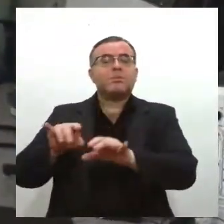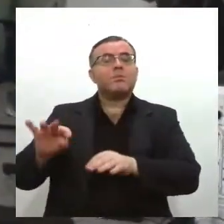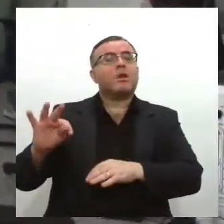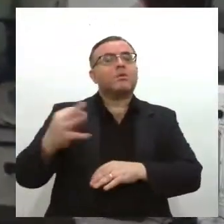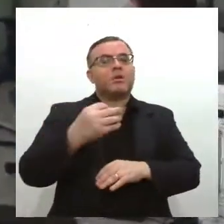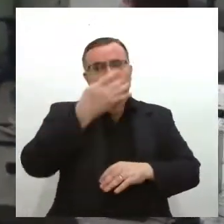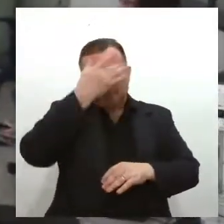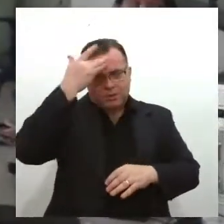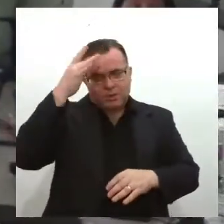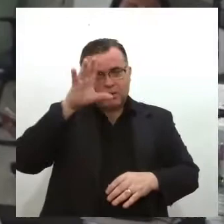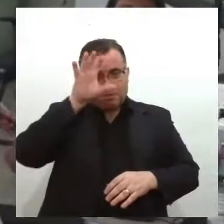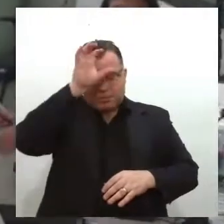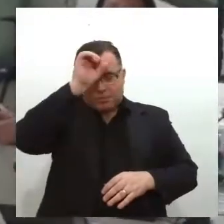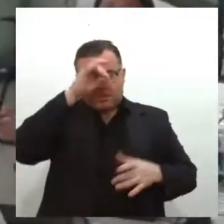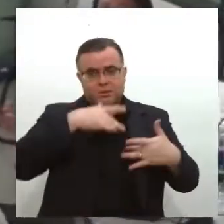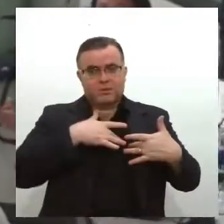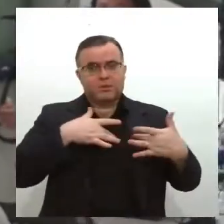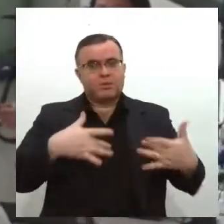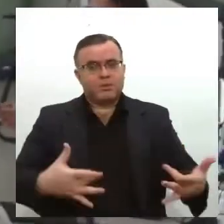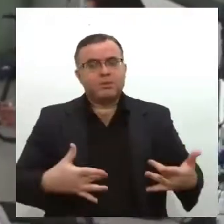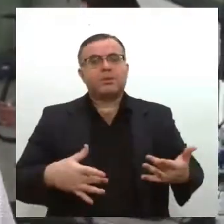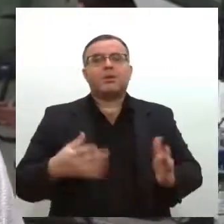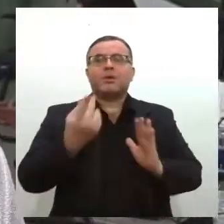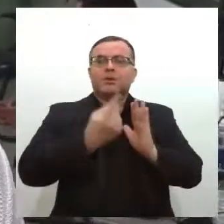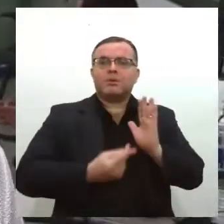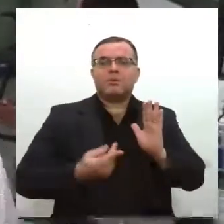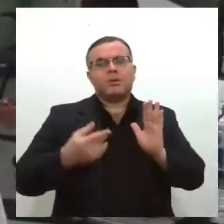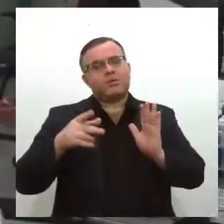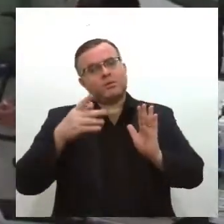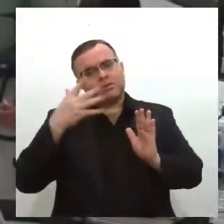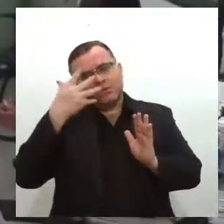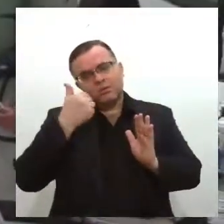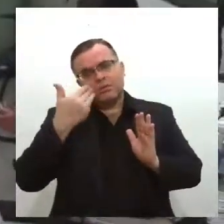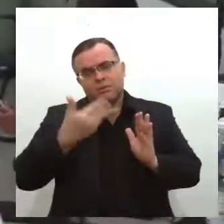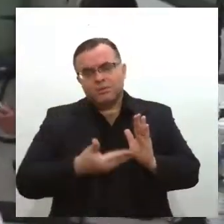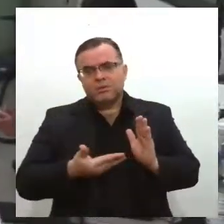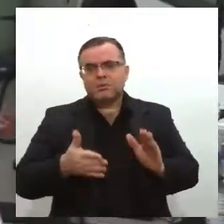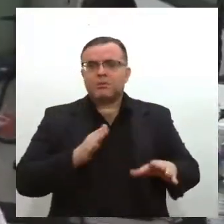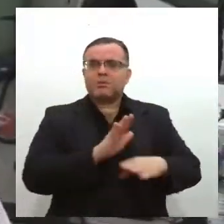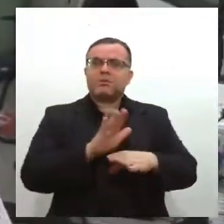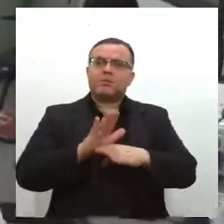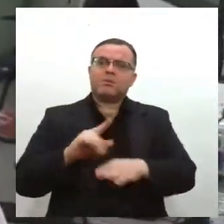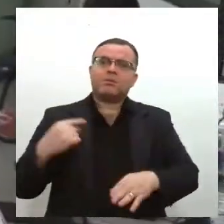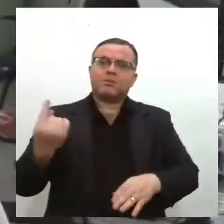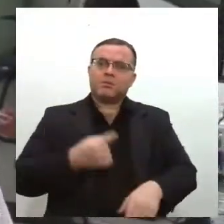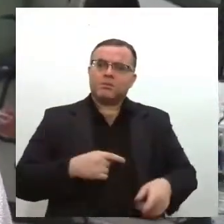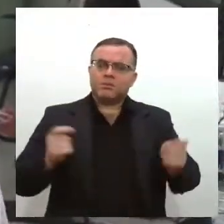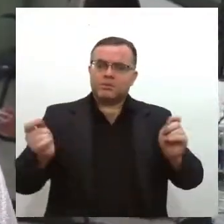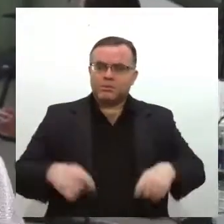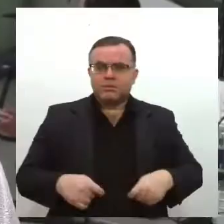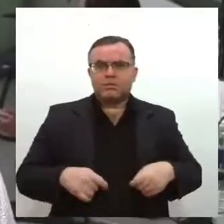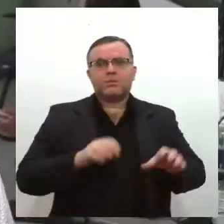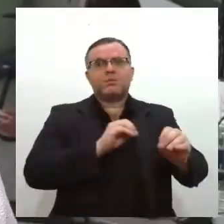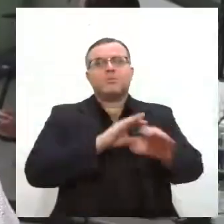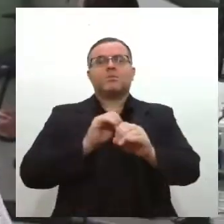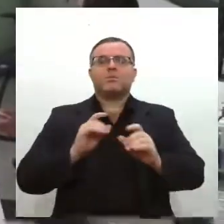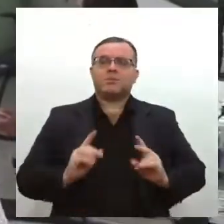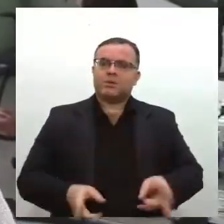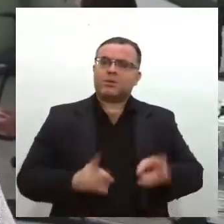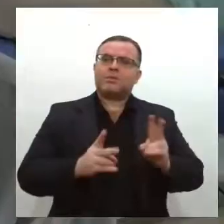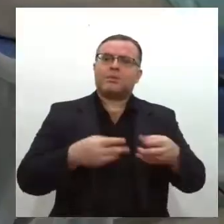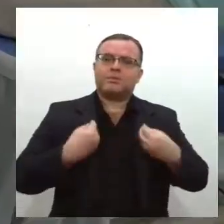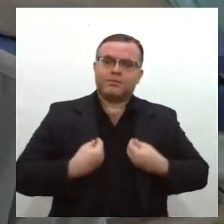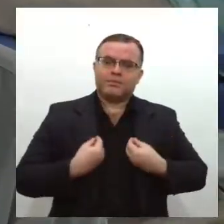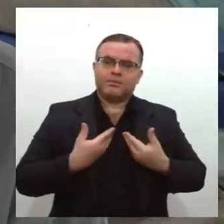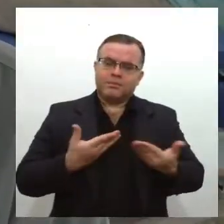que as pessoas vão conhecendo desse projeto lindo, vai veredando para que a gente possa plantar sementes e colher bons frutos. Eu não tenho